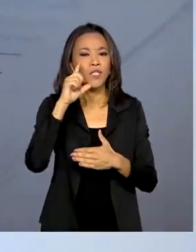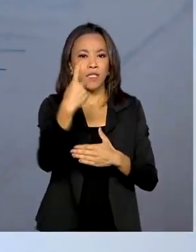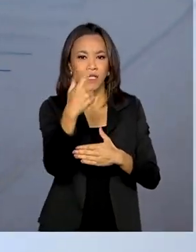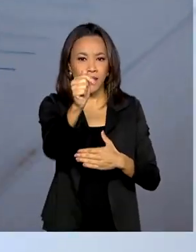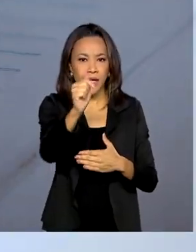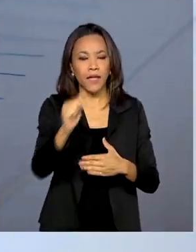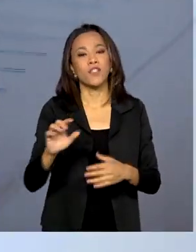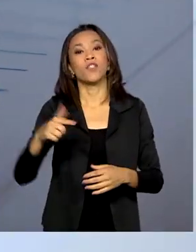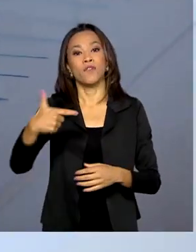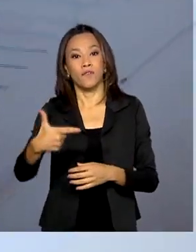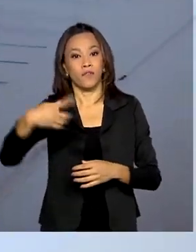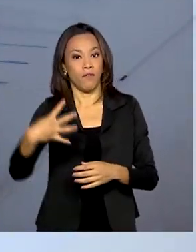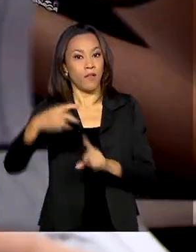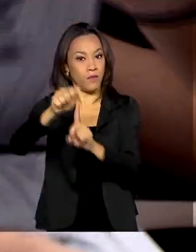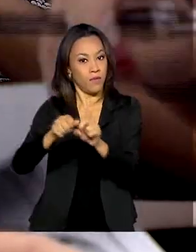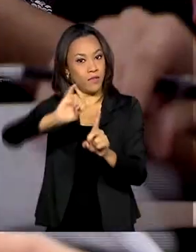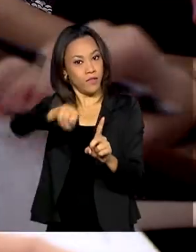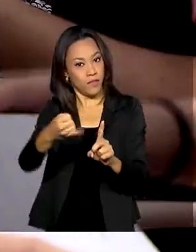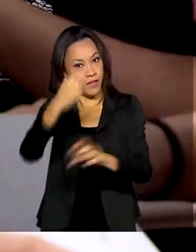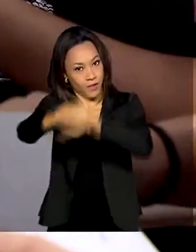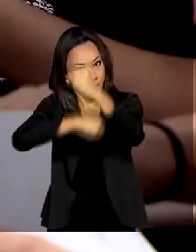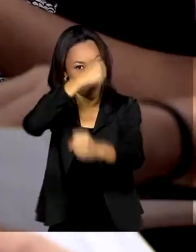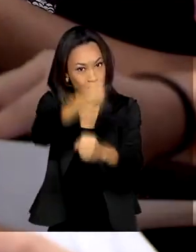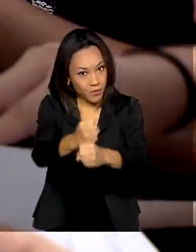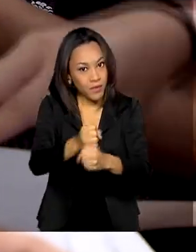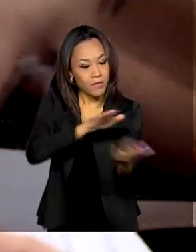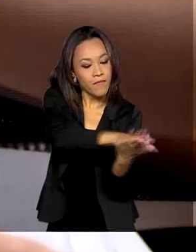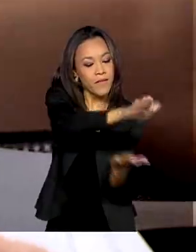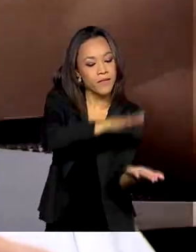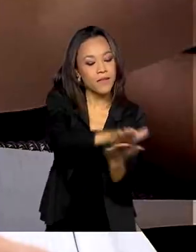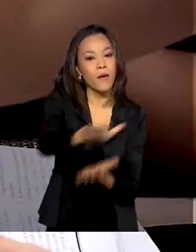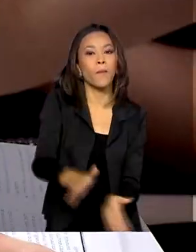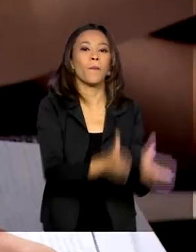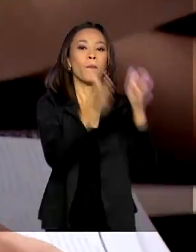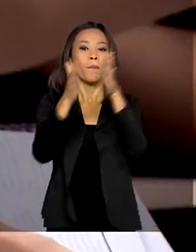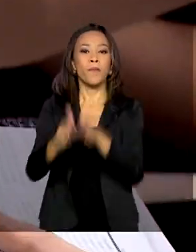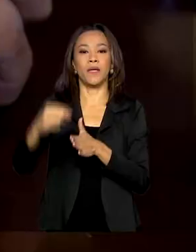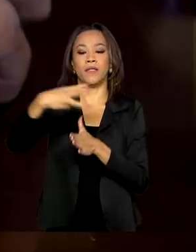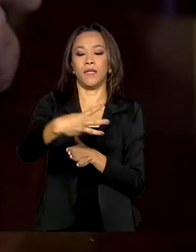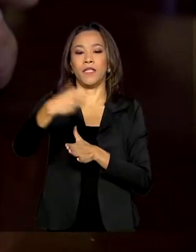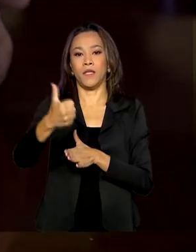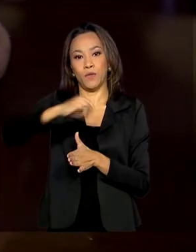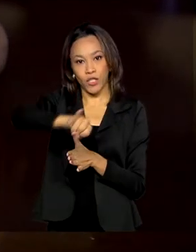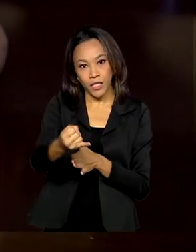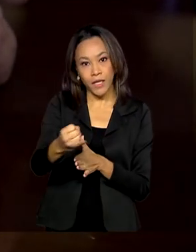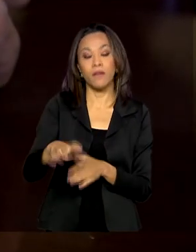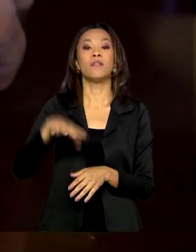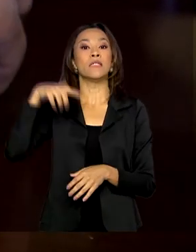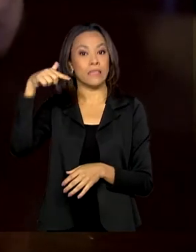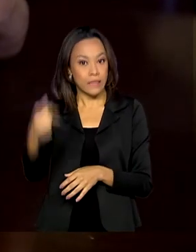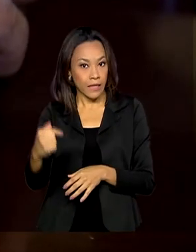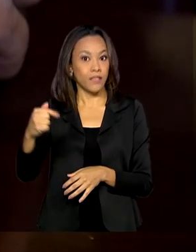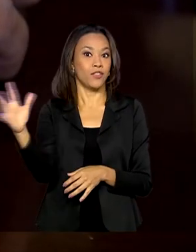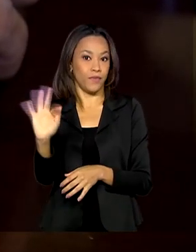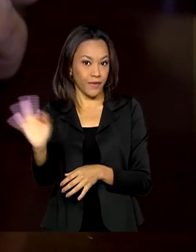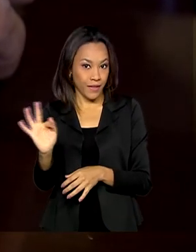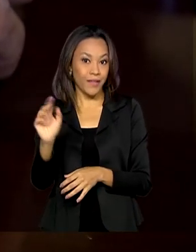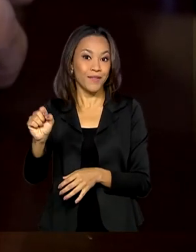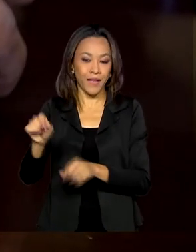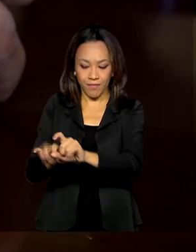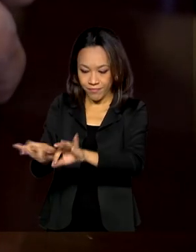e 24 de janeiro do ano que vem para a versão impressa e 31 de janeiro e 7 de fevereiro para a versão